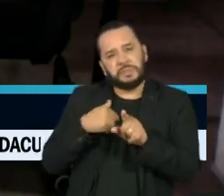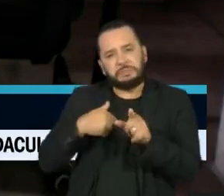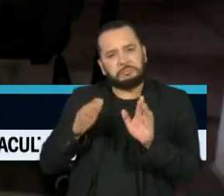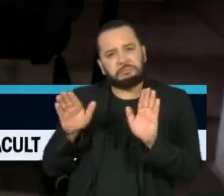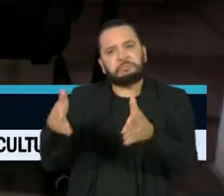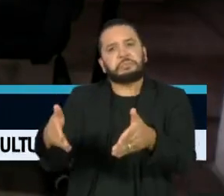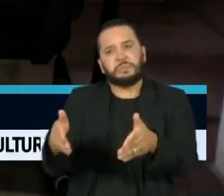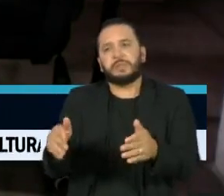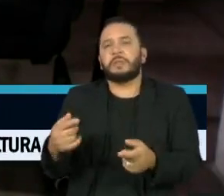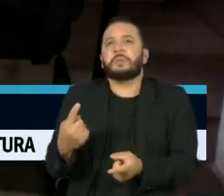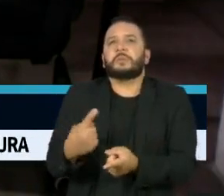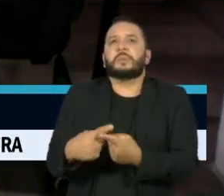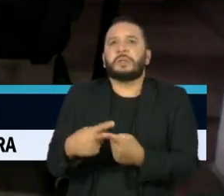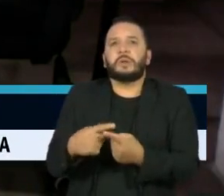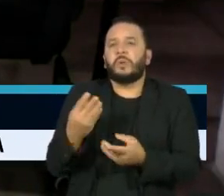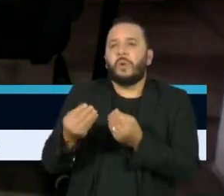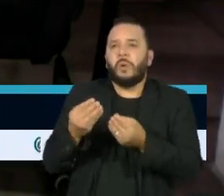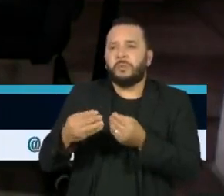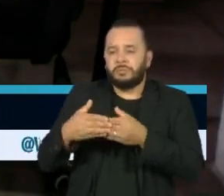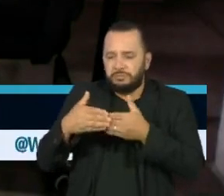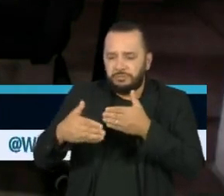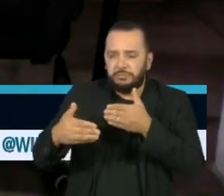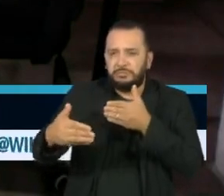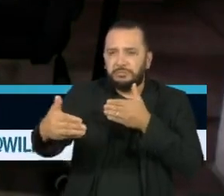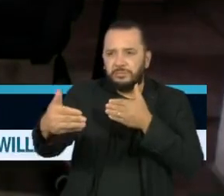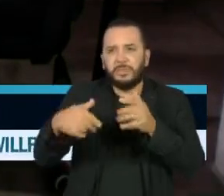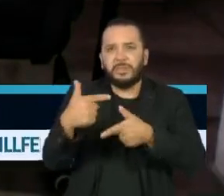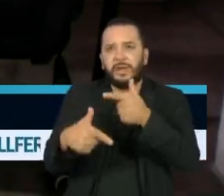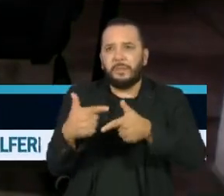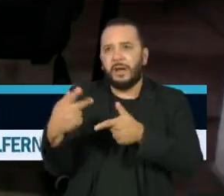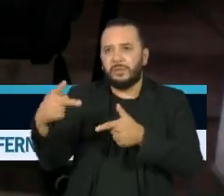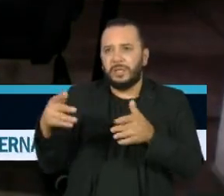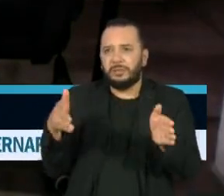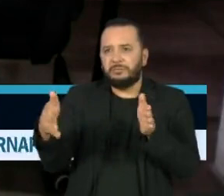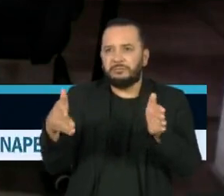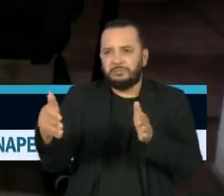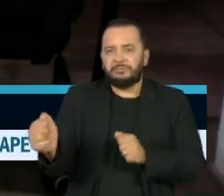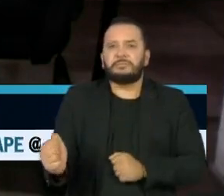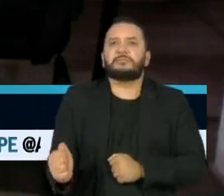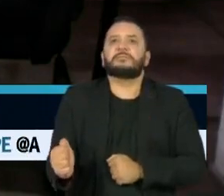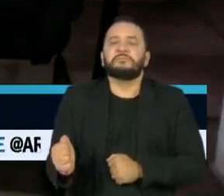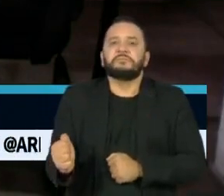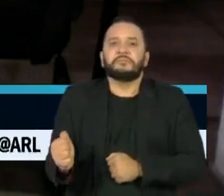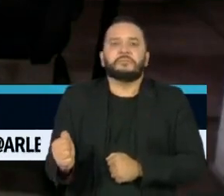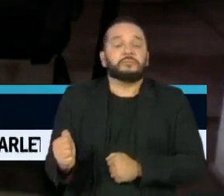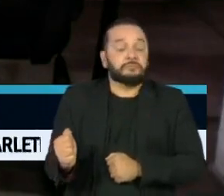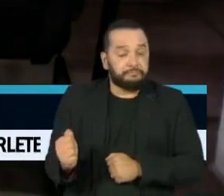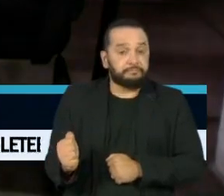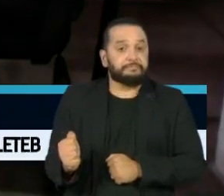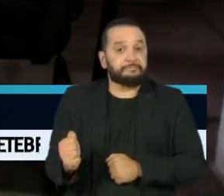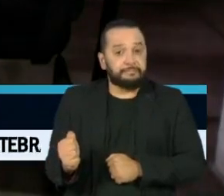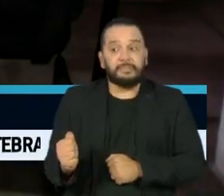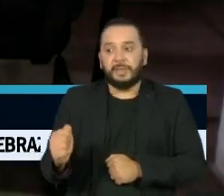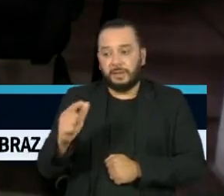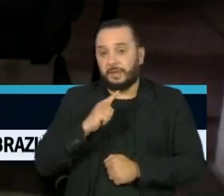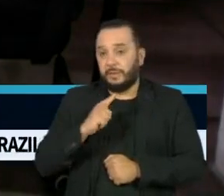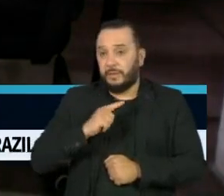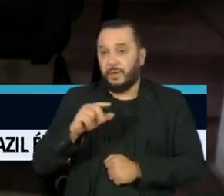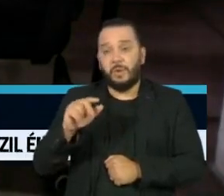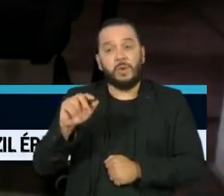sobre o mandato que se seguiu? Eu vou te dizer uma coisa muito interessante, porque o título Oito